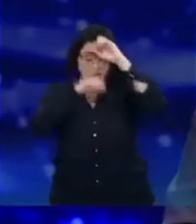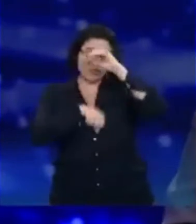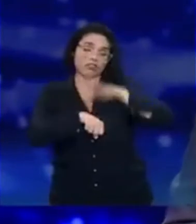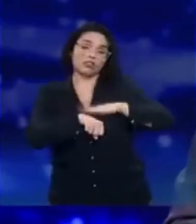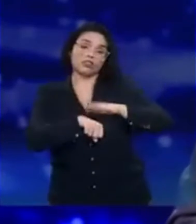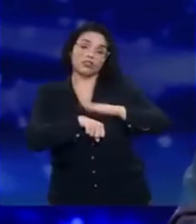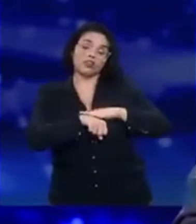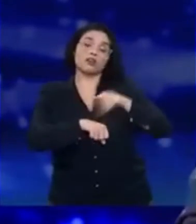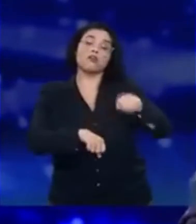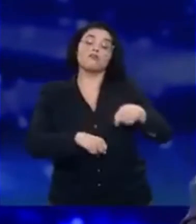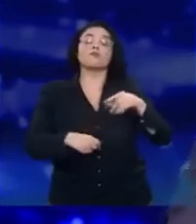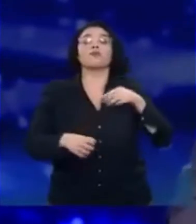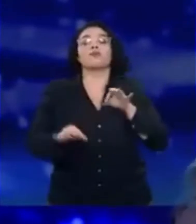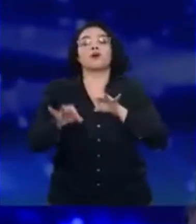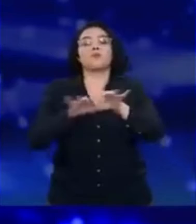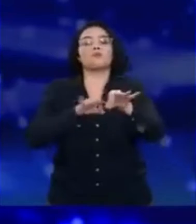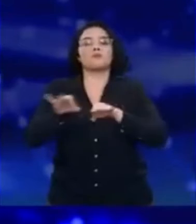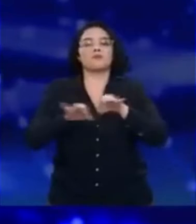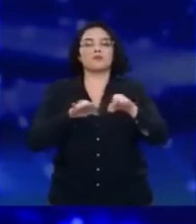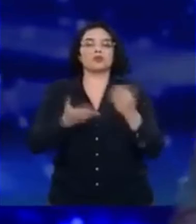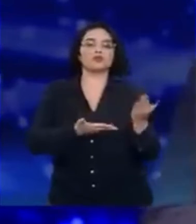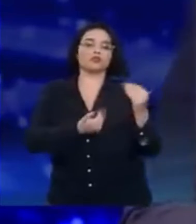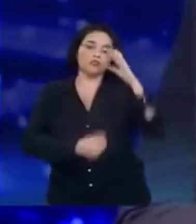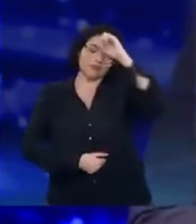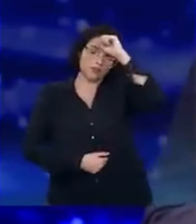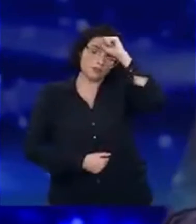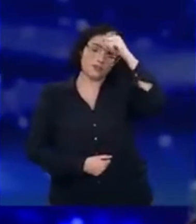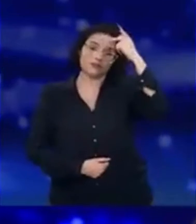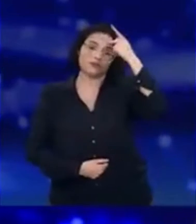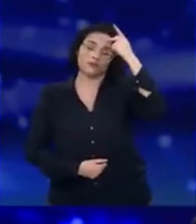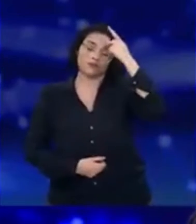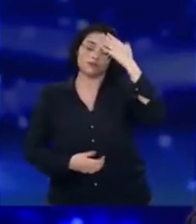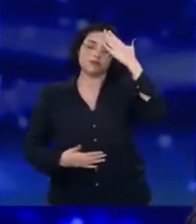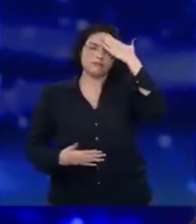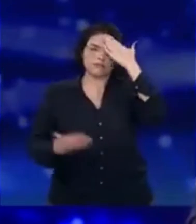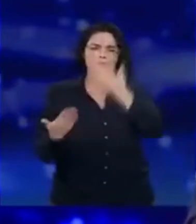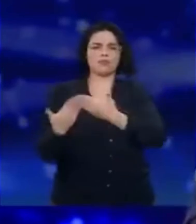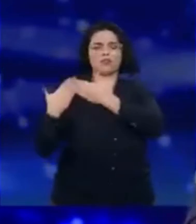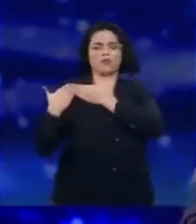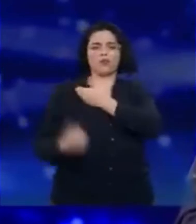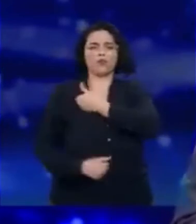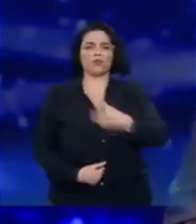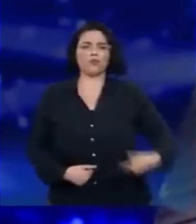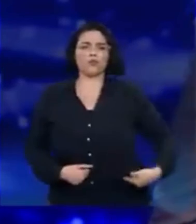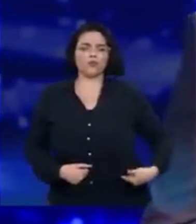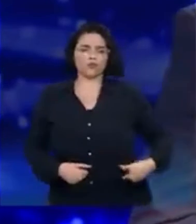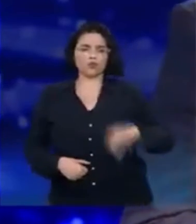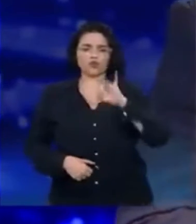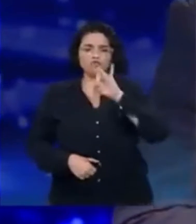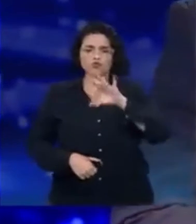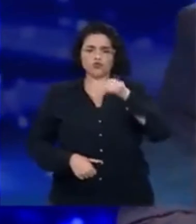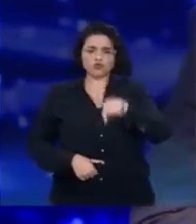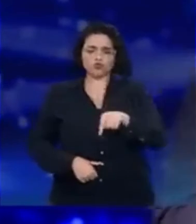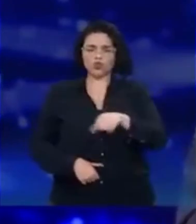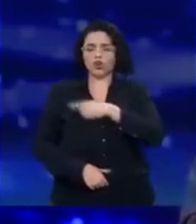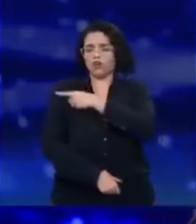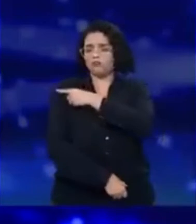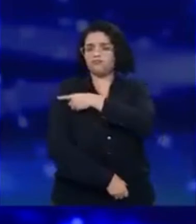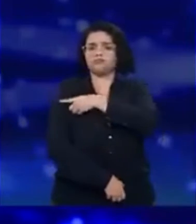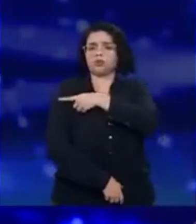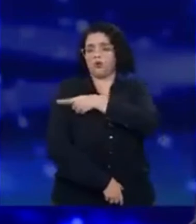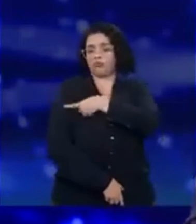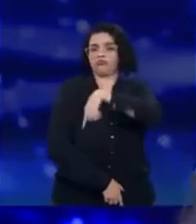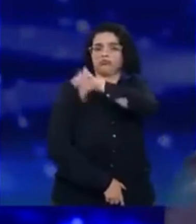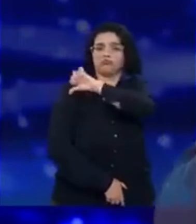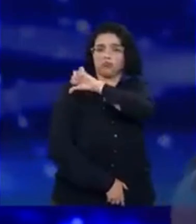Jovem Aprendiz Paulista. Entendo também que a responsabilidade do Estado não se encerra na questão do Fundamental 2 ou do